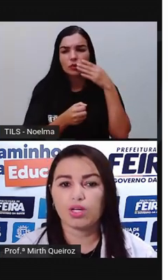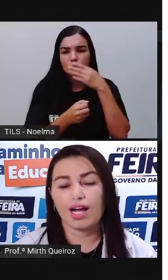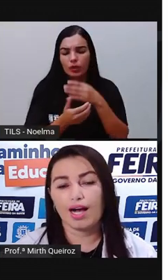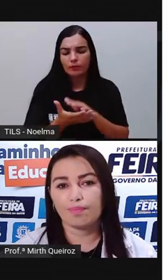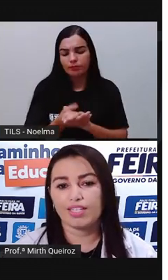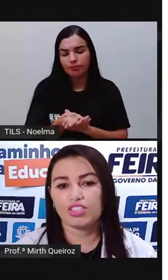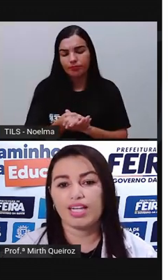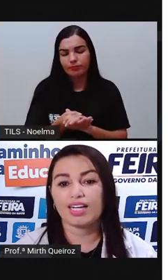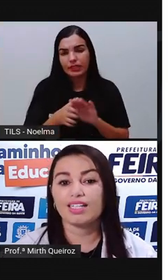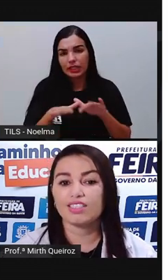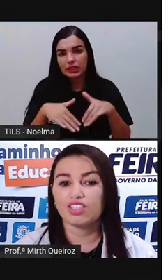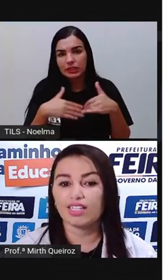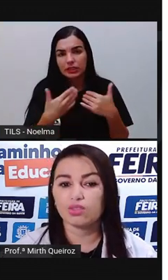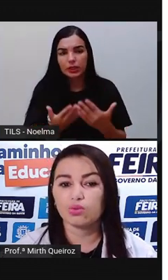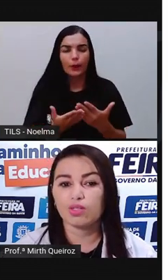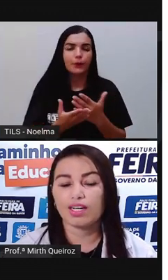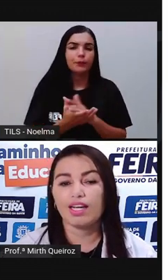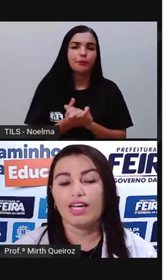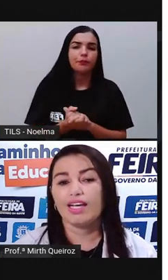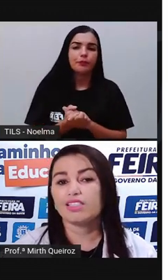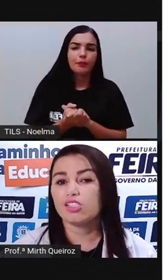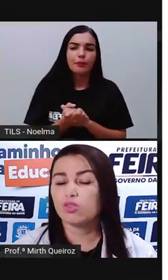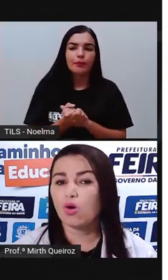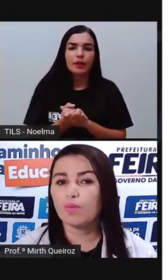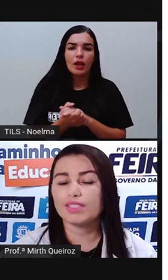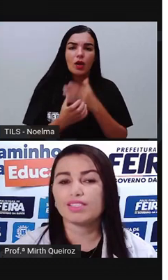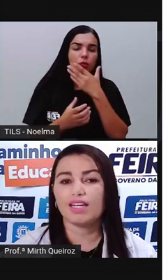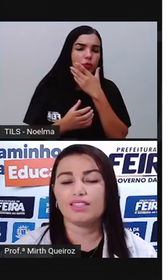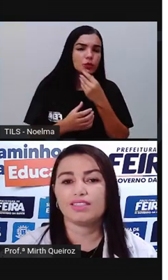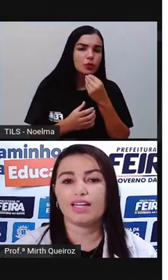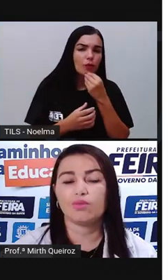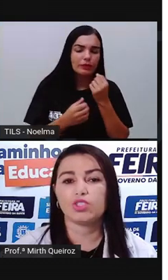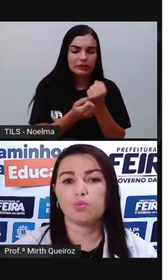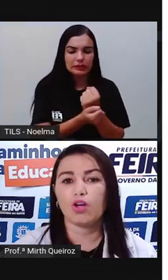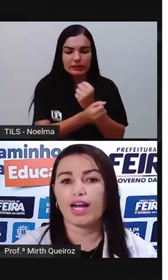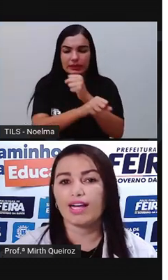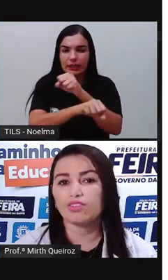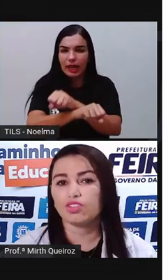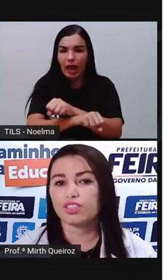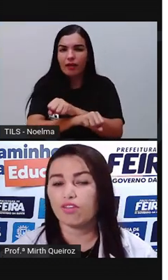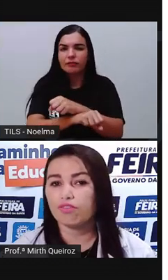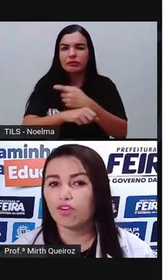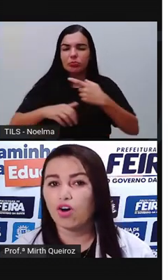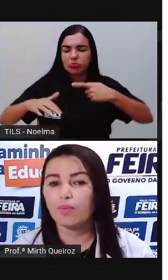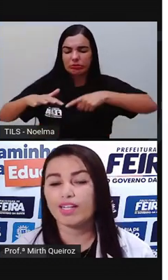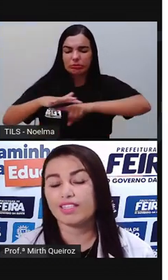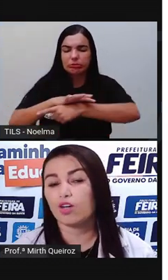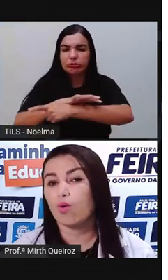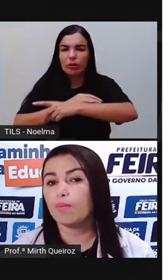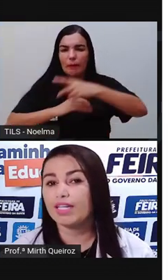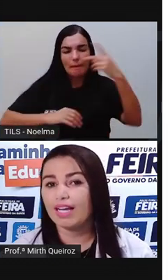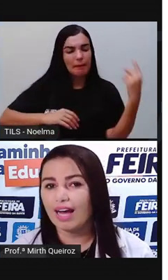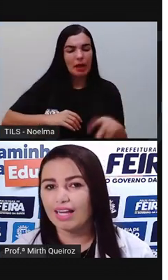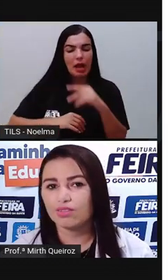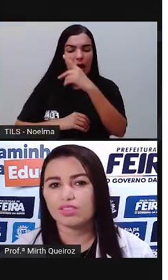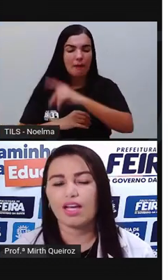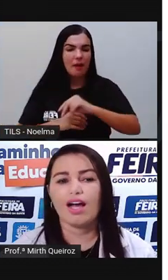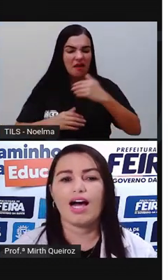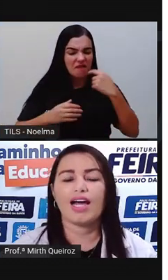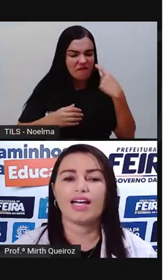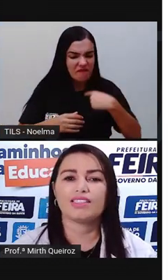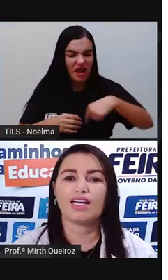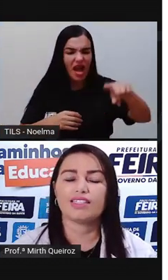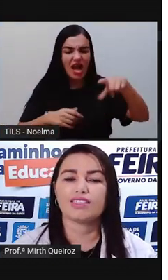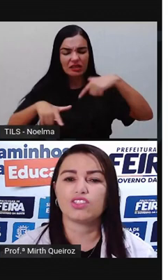açúcar a partir da cana de açúcar. Esses homens que eles eram eram explorados de tal forma, eles eram obrigados